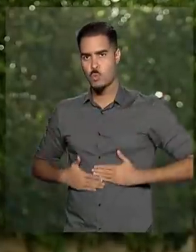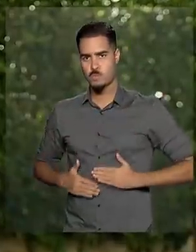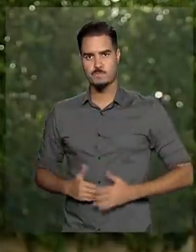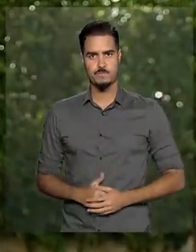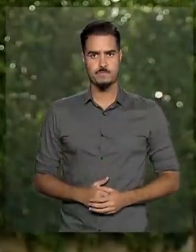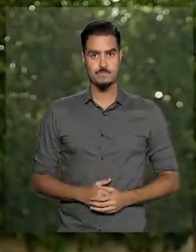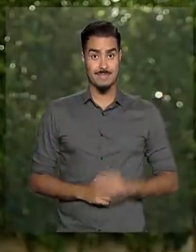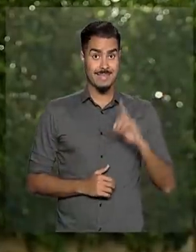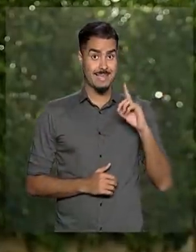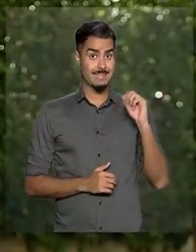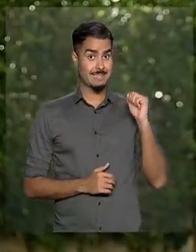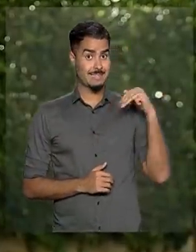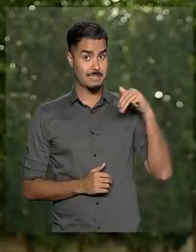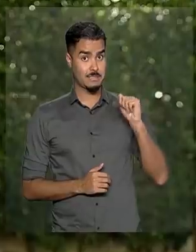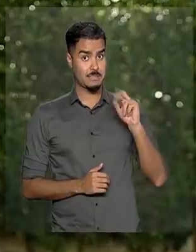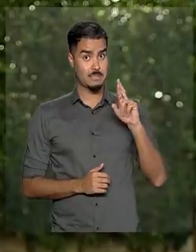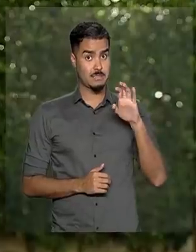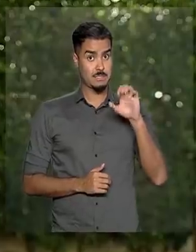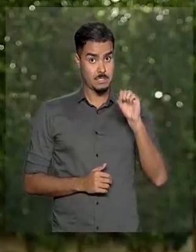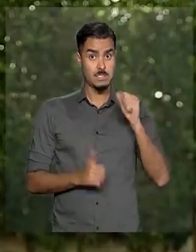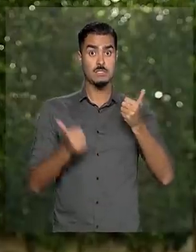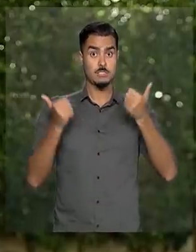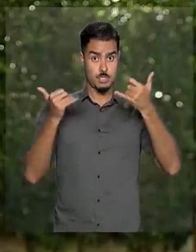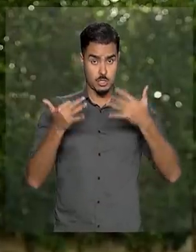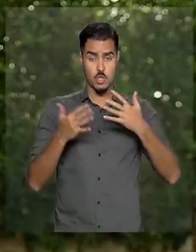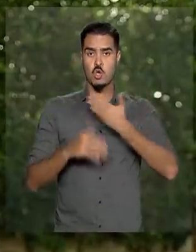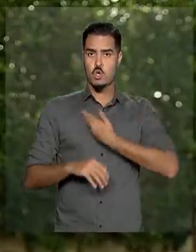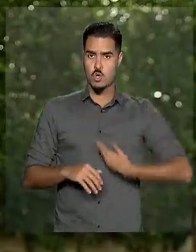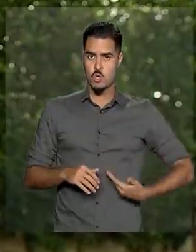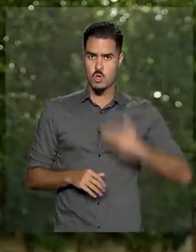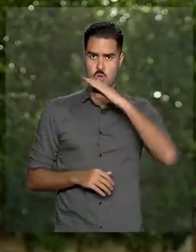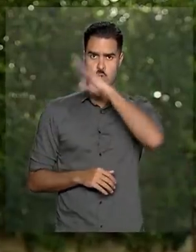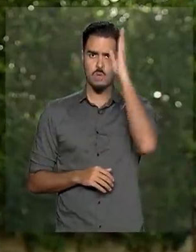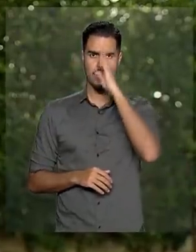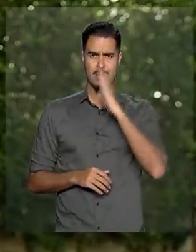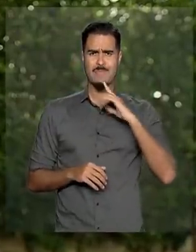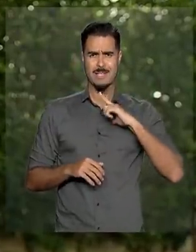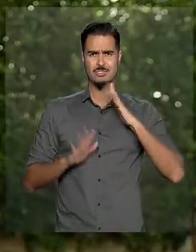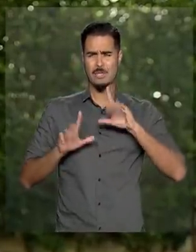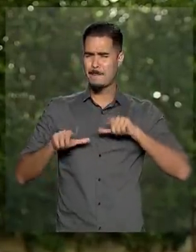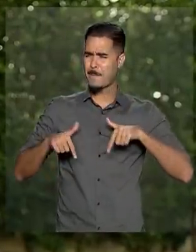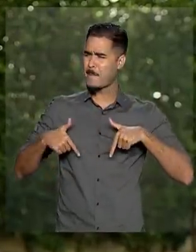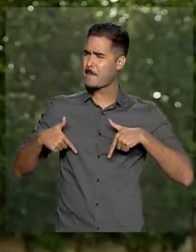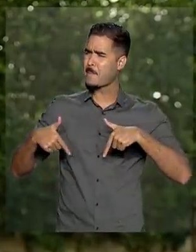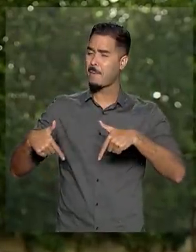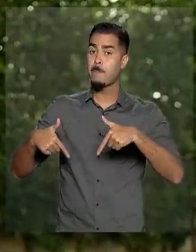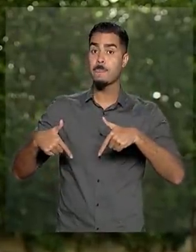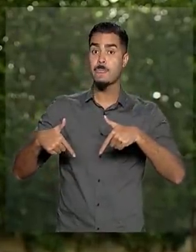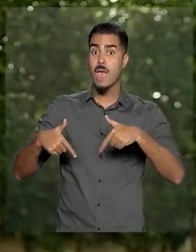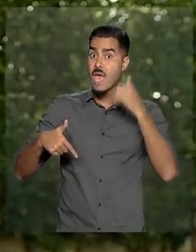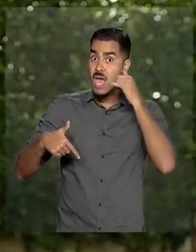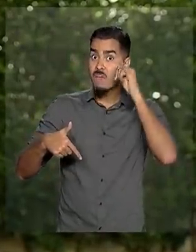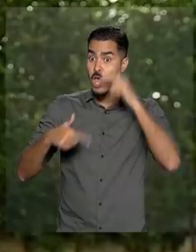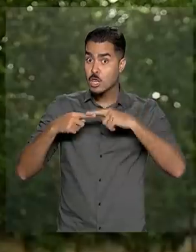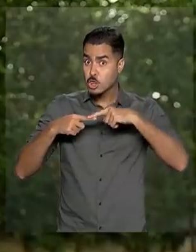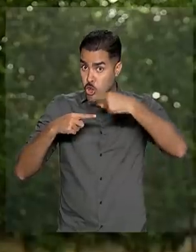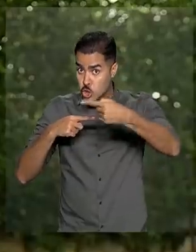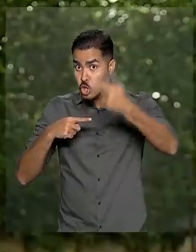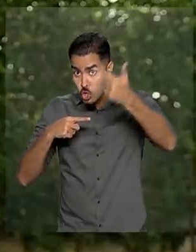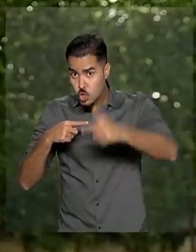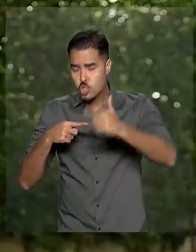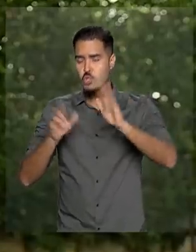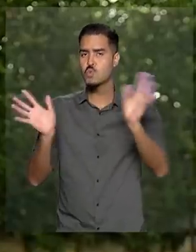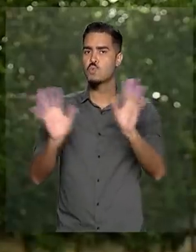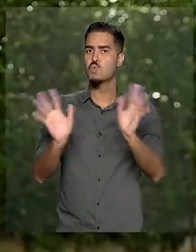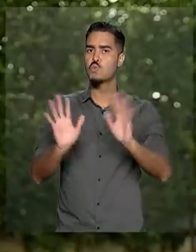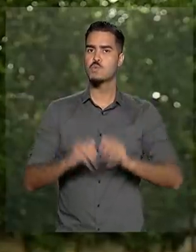Damaris destacou que o governo brasileiro está tomando diversas providências para que tragédias como essa não se repitam mais